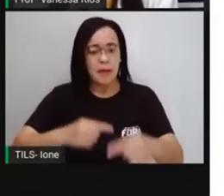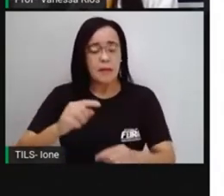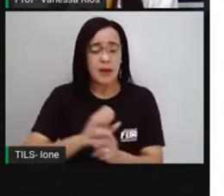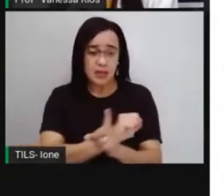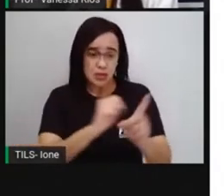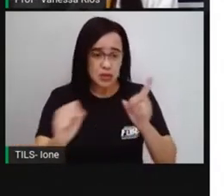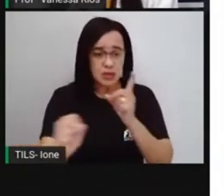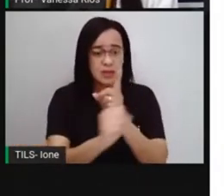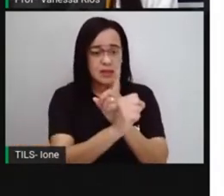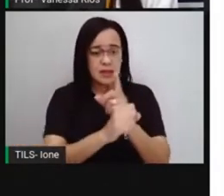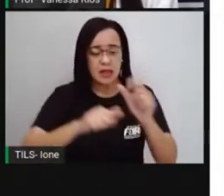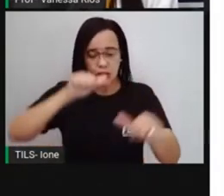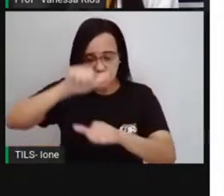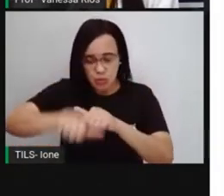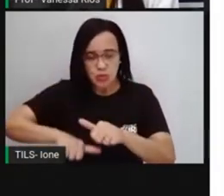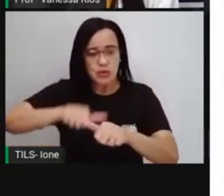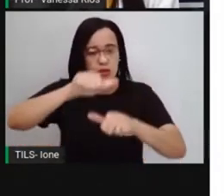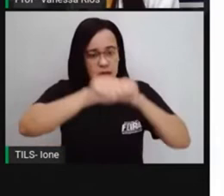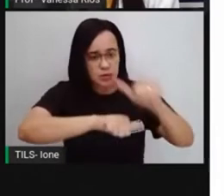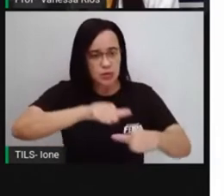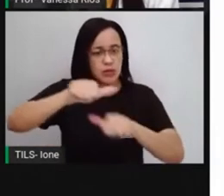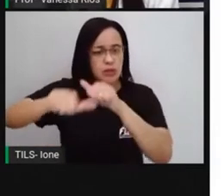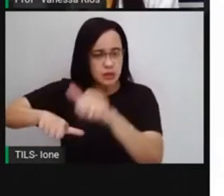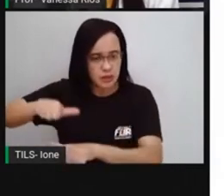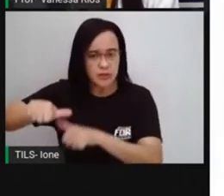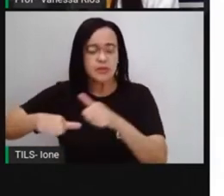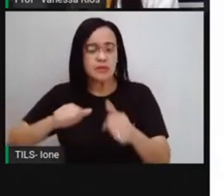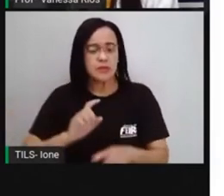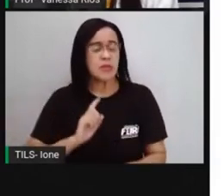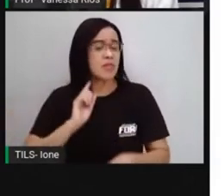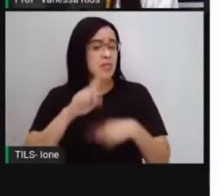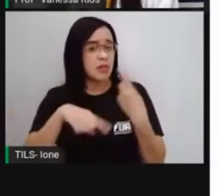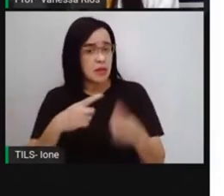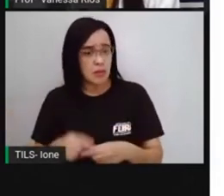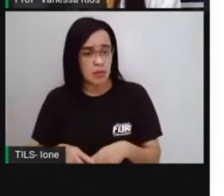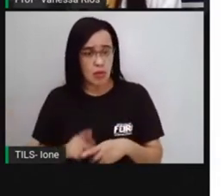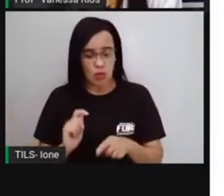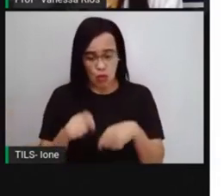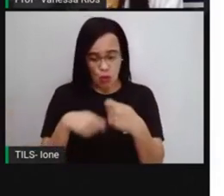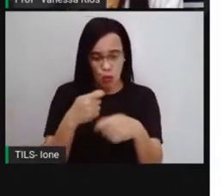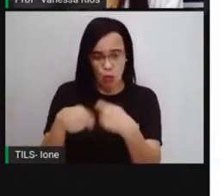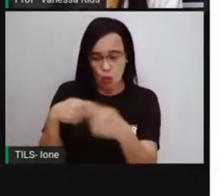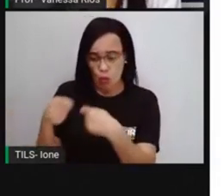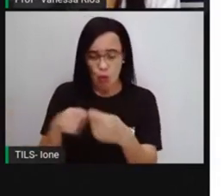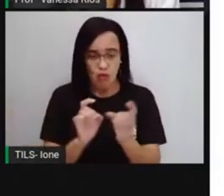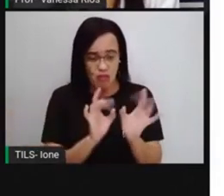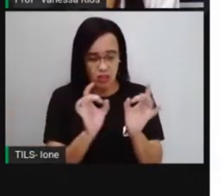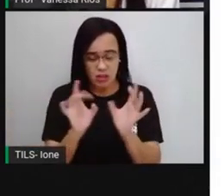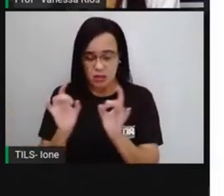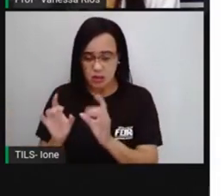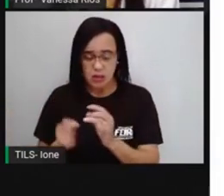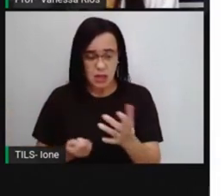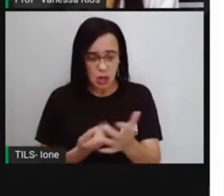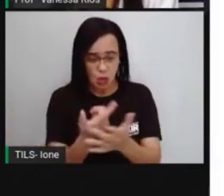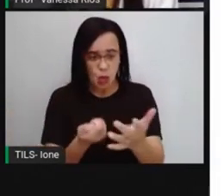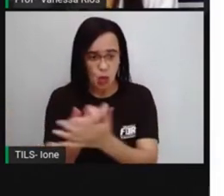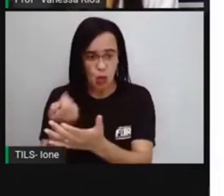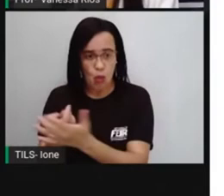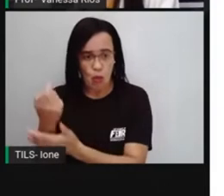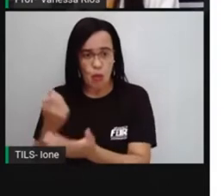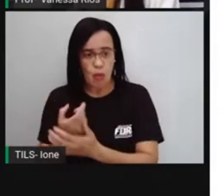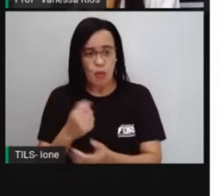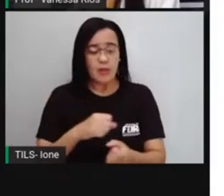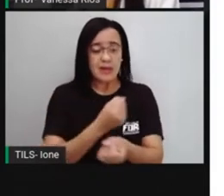Mas aí o comércio de escravos começou a fazer parte das ações dos africanos. E aí